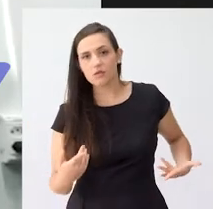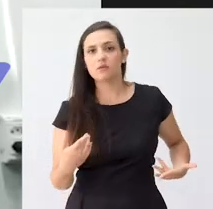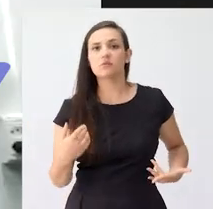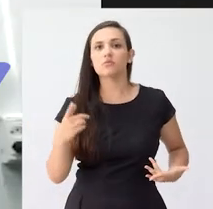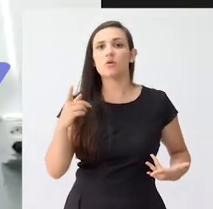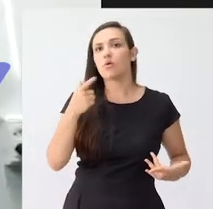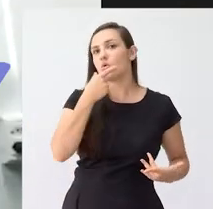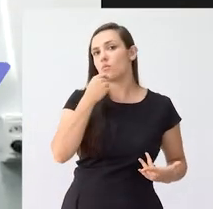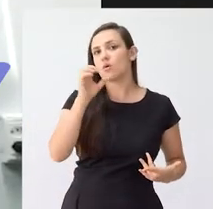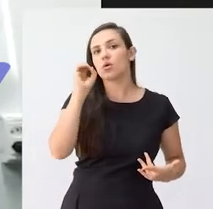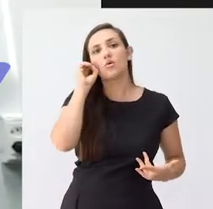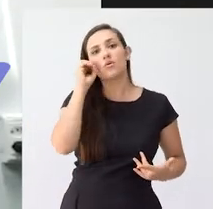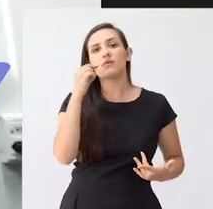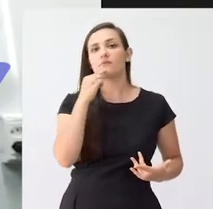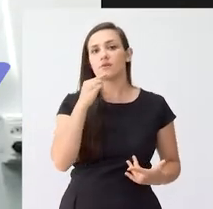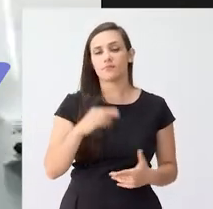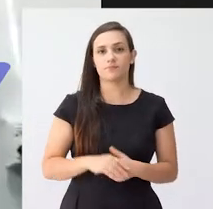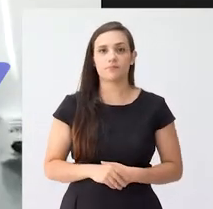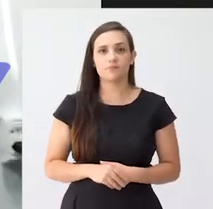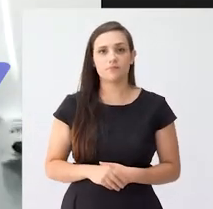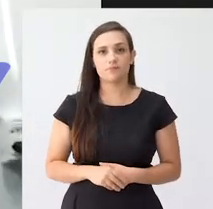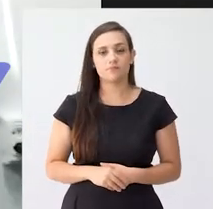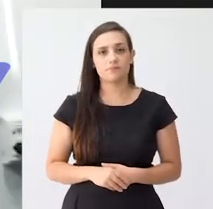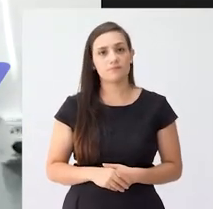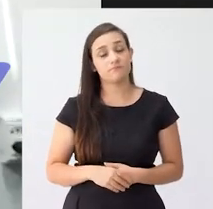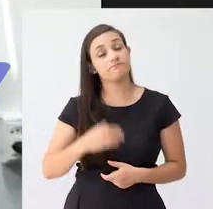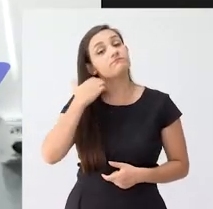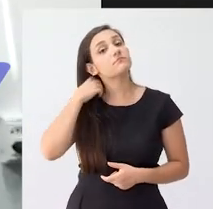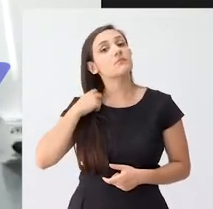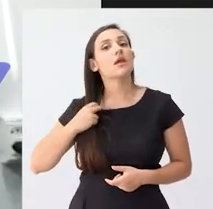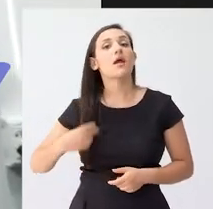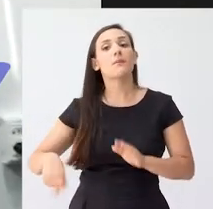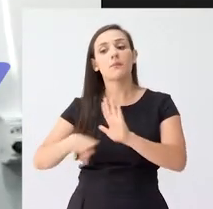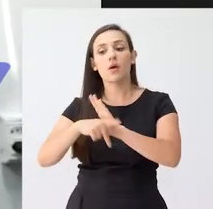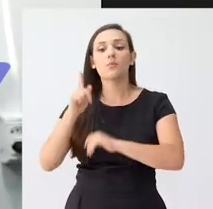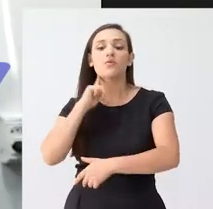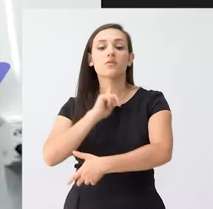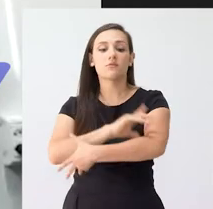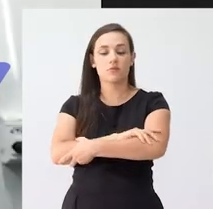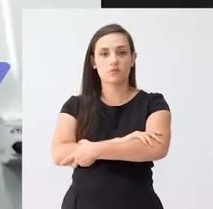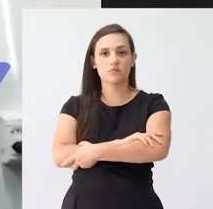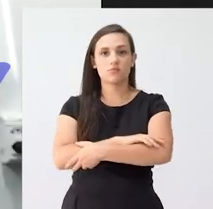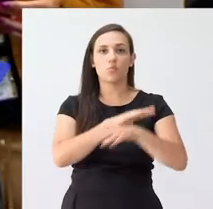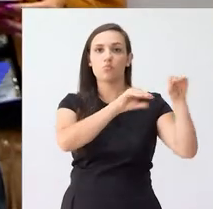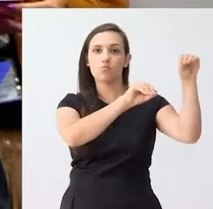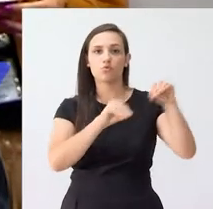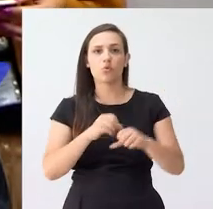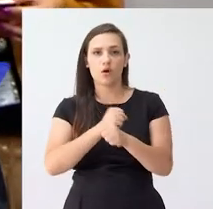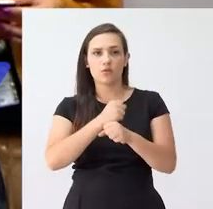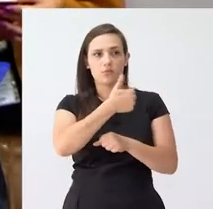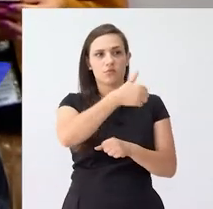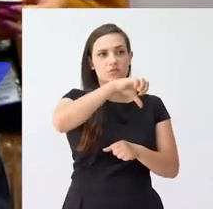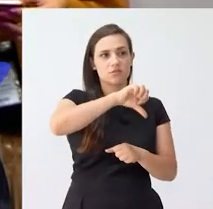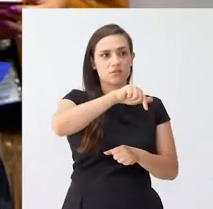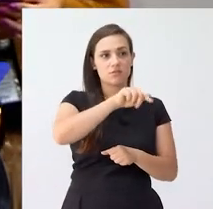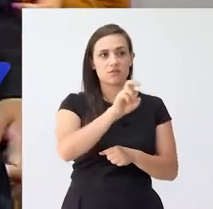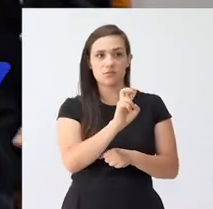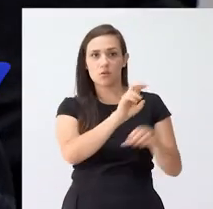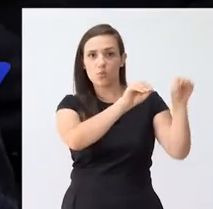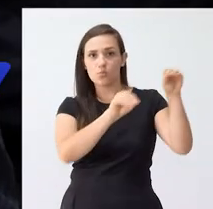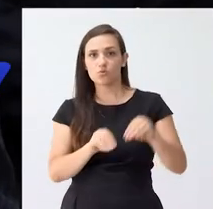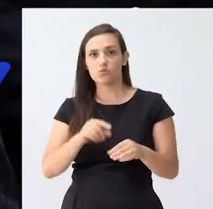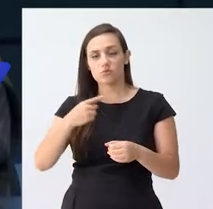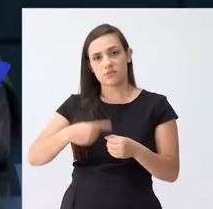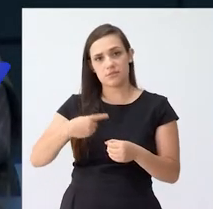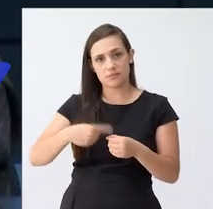respeito, em homenagem à memória do nosso colega deputado Onevan de Matos. Natural de Minas Gerais, Onevan